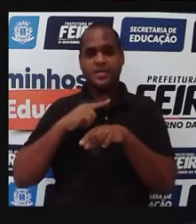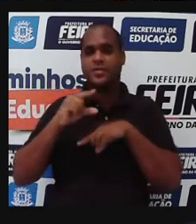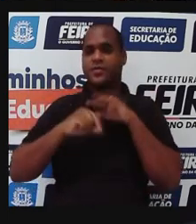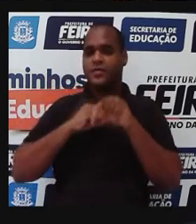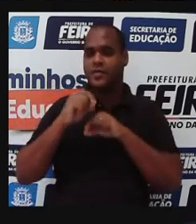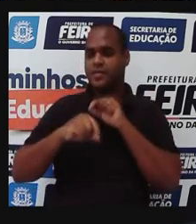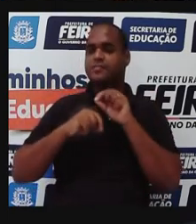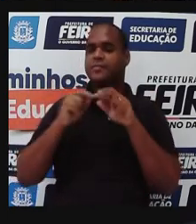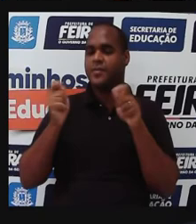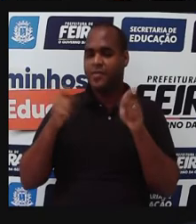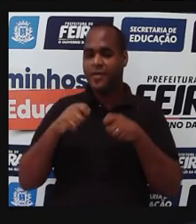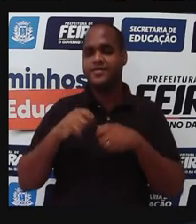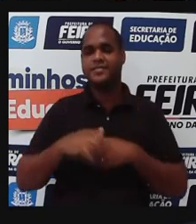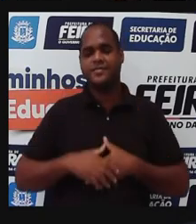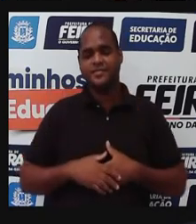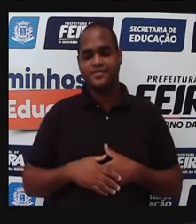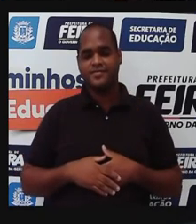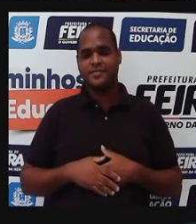de ser negligenciadas.